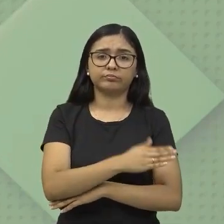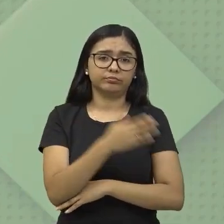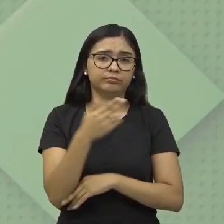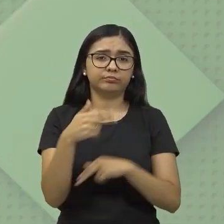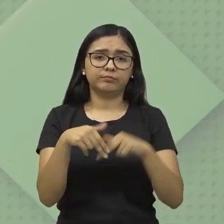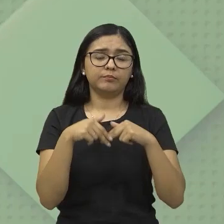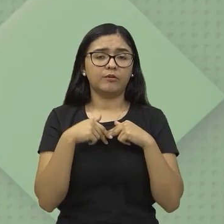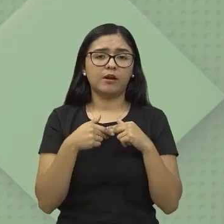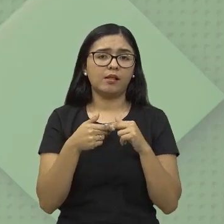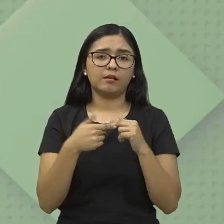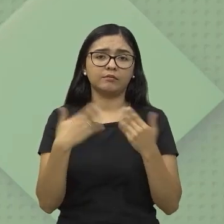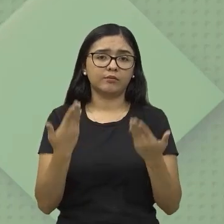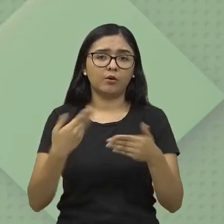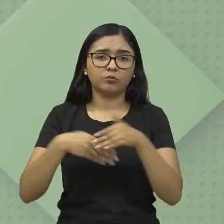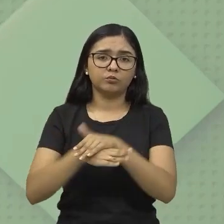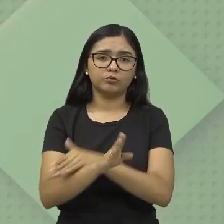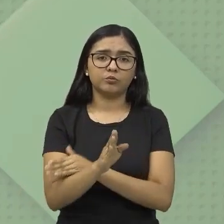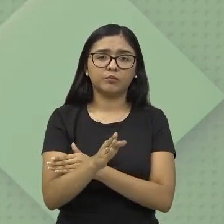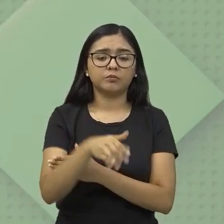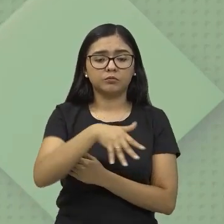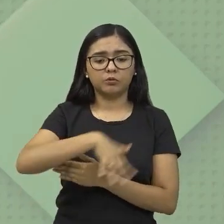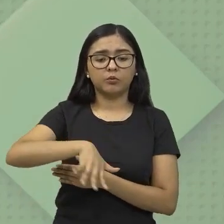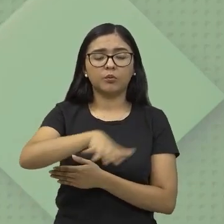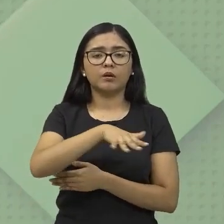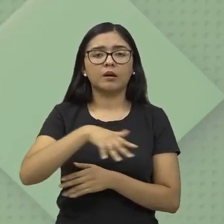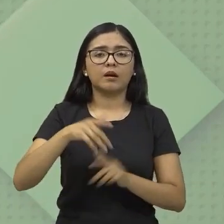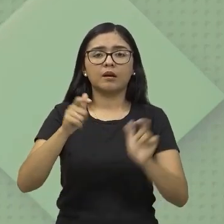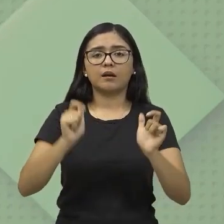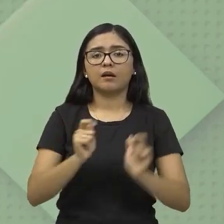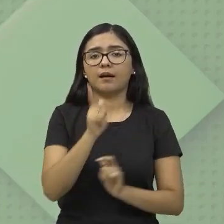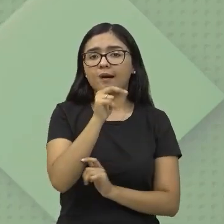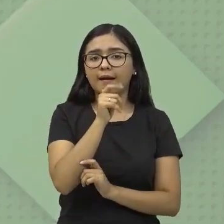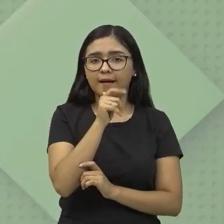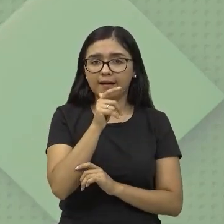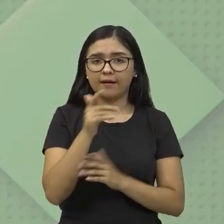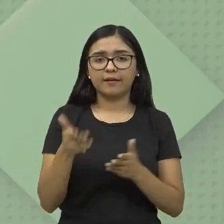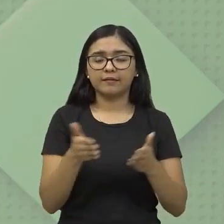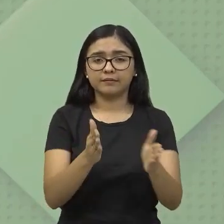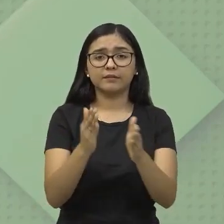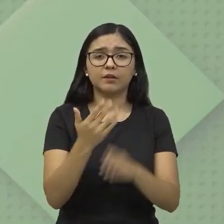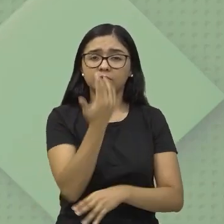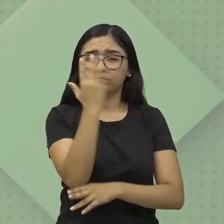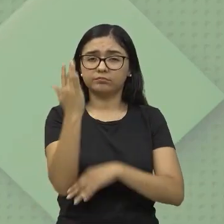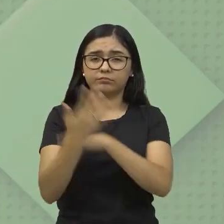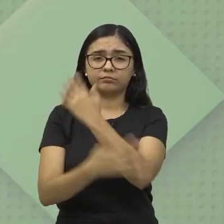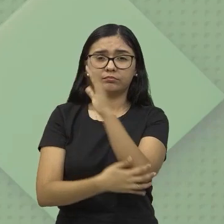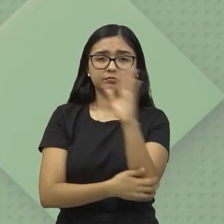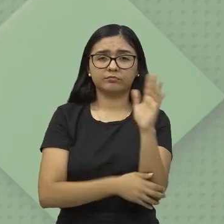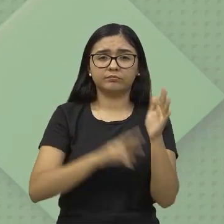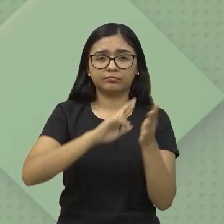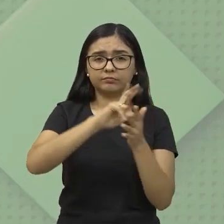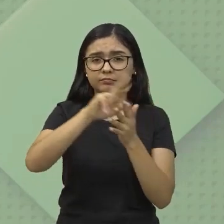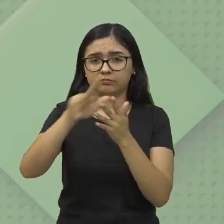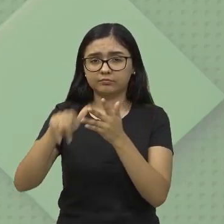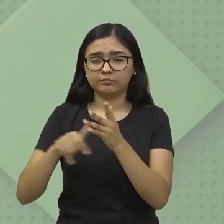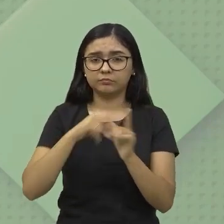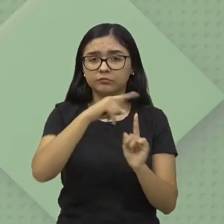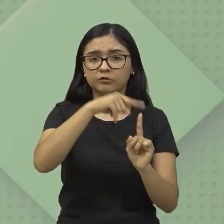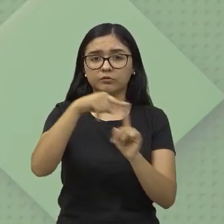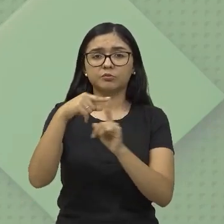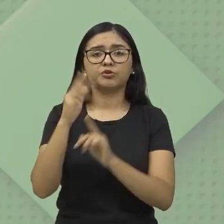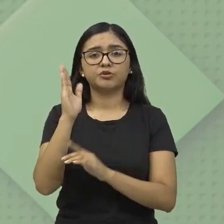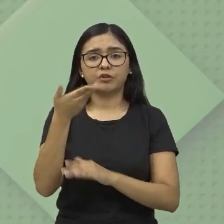são adaptadas para um ambiente aquático. E aí essas plantas, essas árvores, né, que estavam